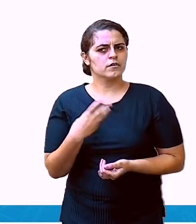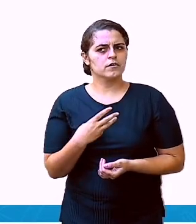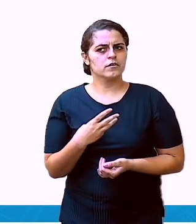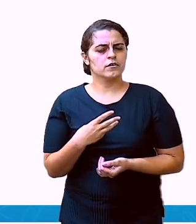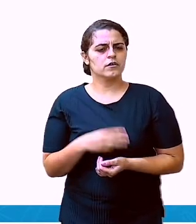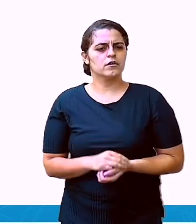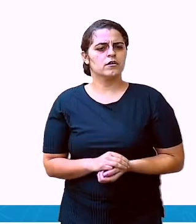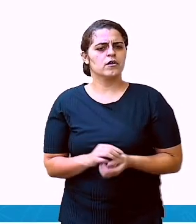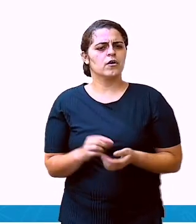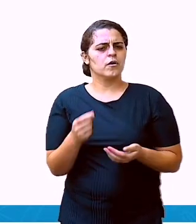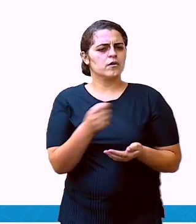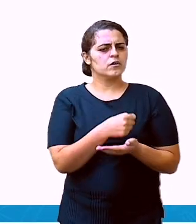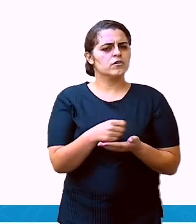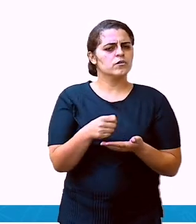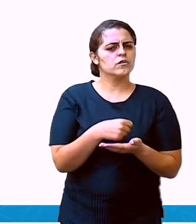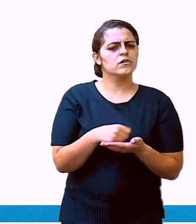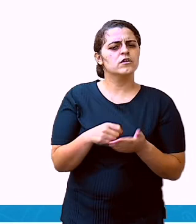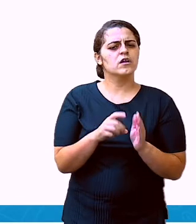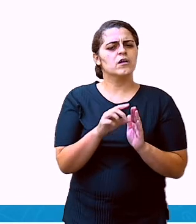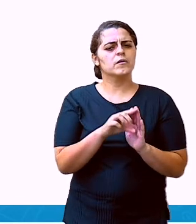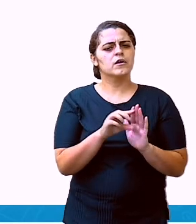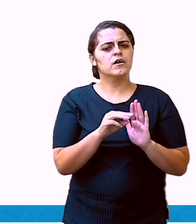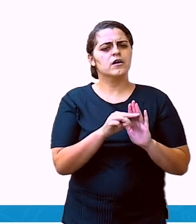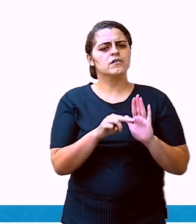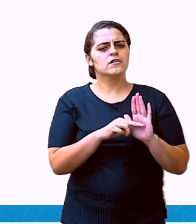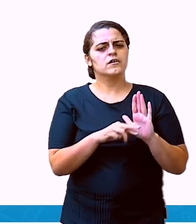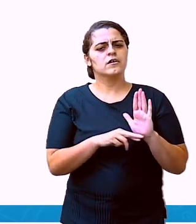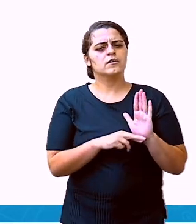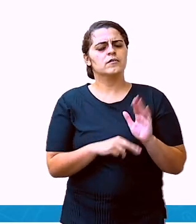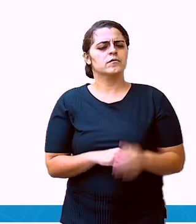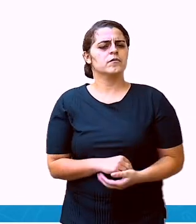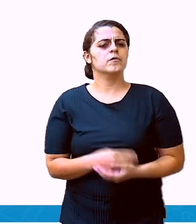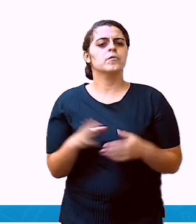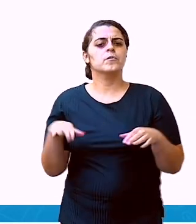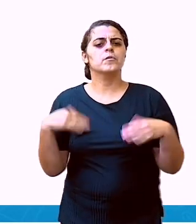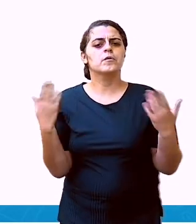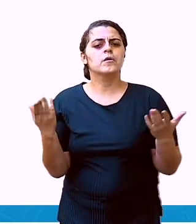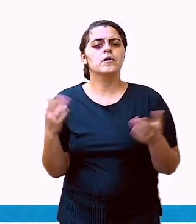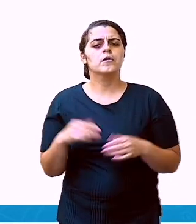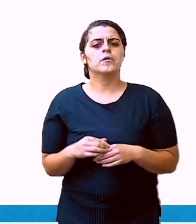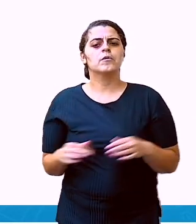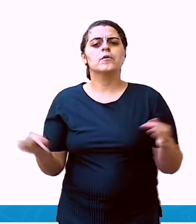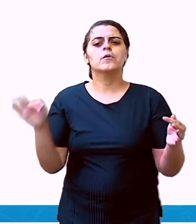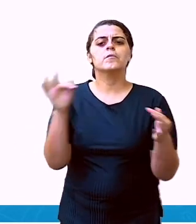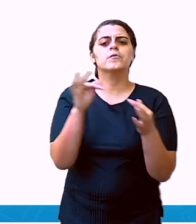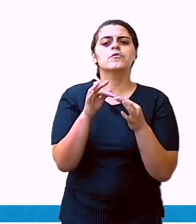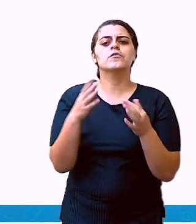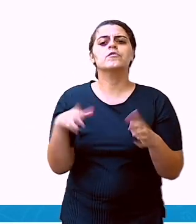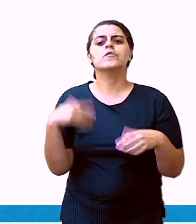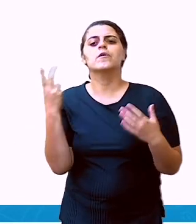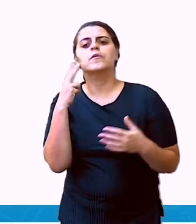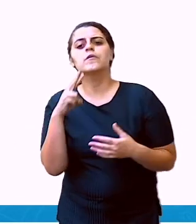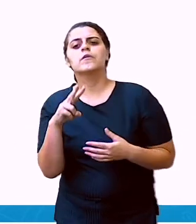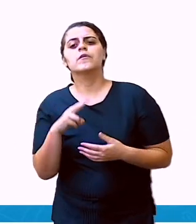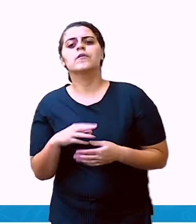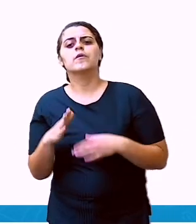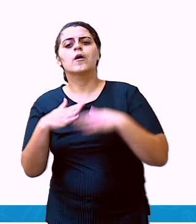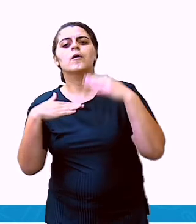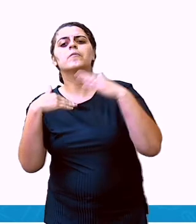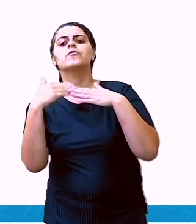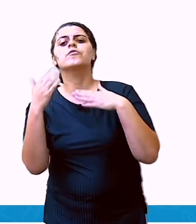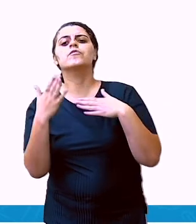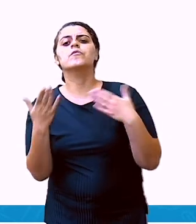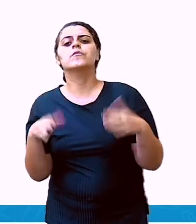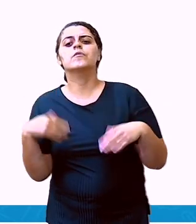ou listar itens. O nosso bilhete aí. Observe o nosso bilhete. Será